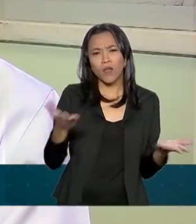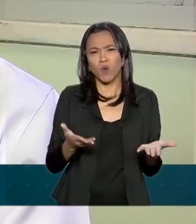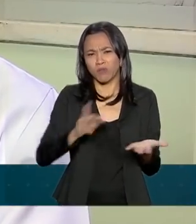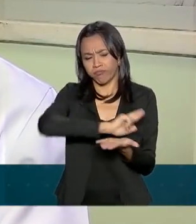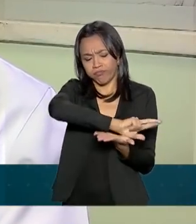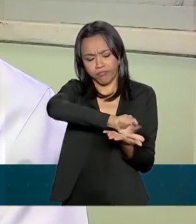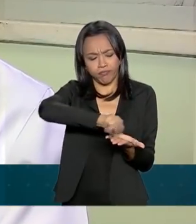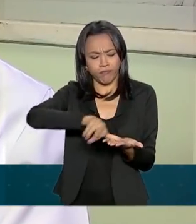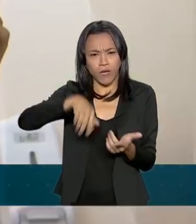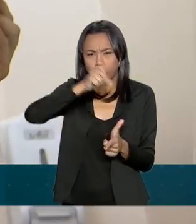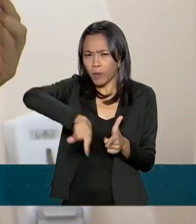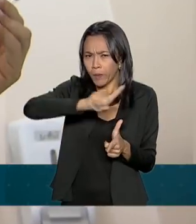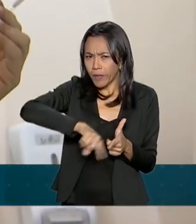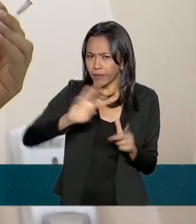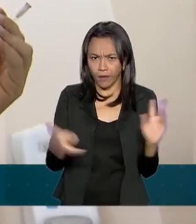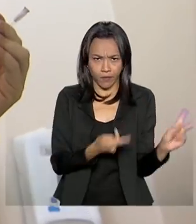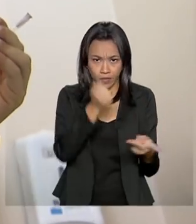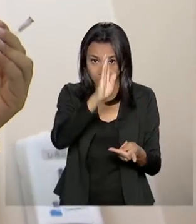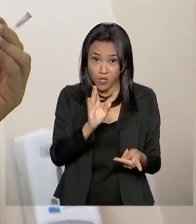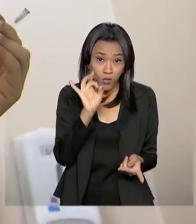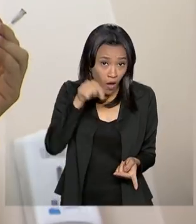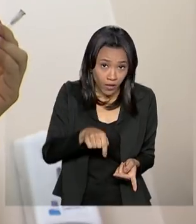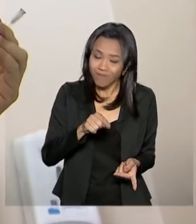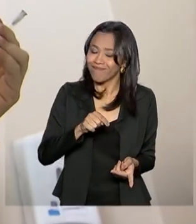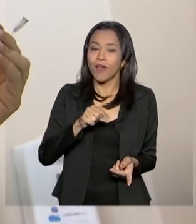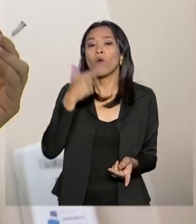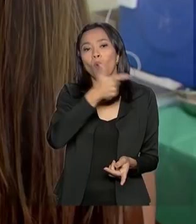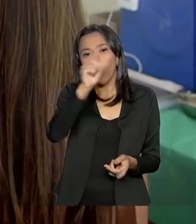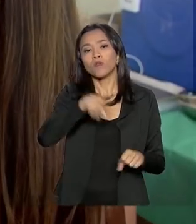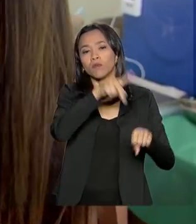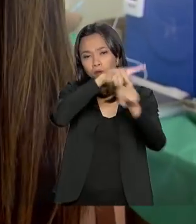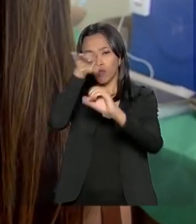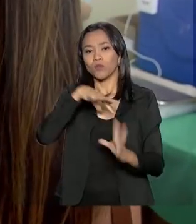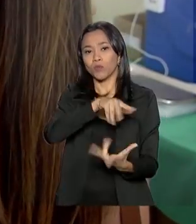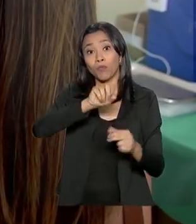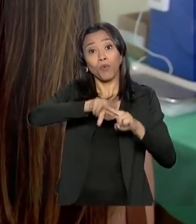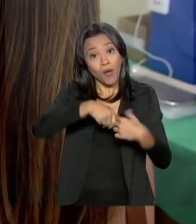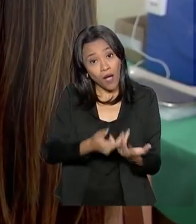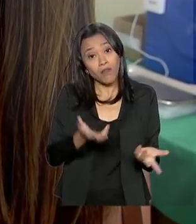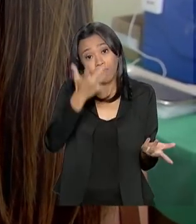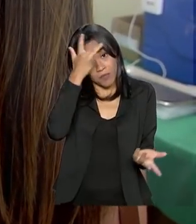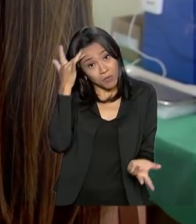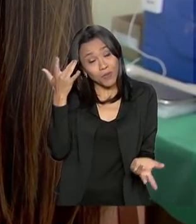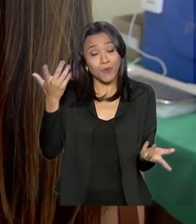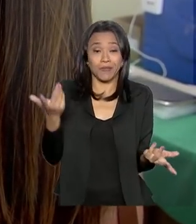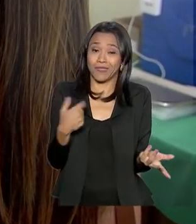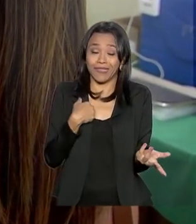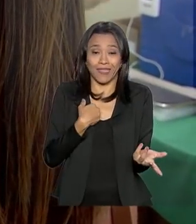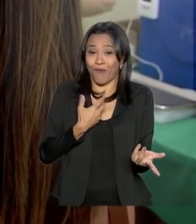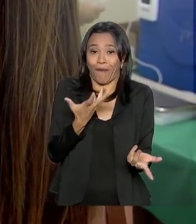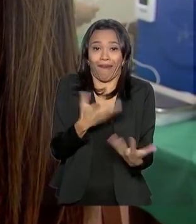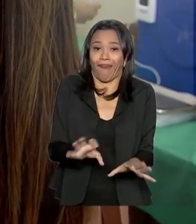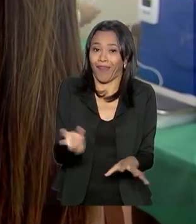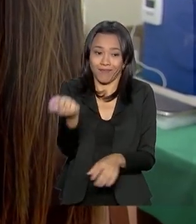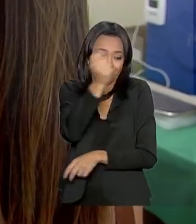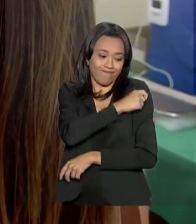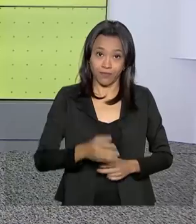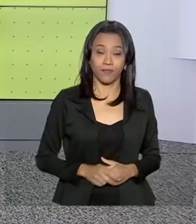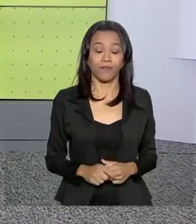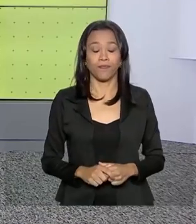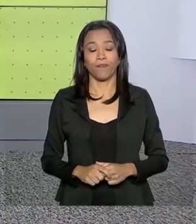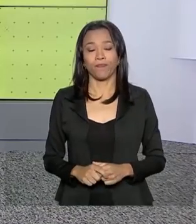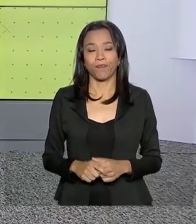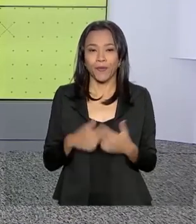problemas, não só no Brasil, mas em outros países do mundo, por conta dessa conduta da sociedade de não querer se vacinar.